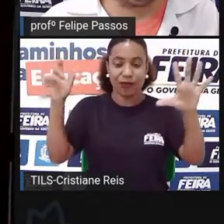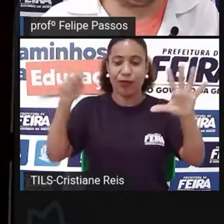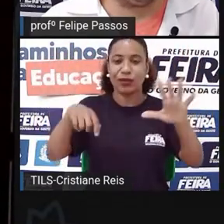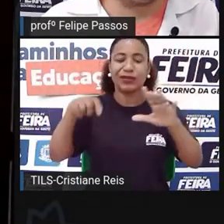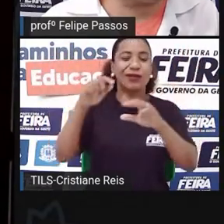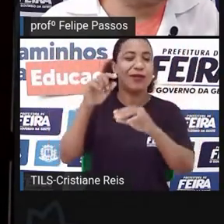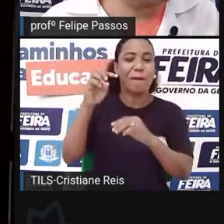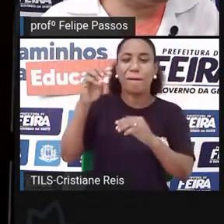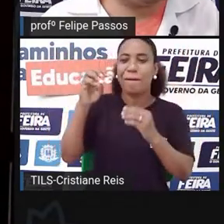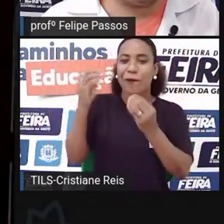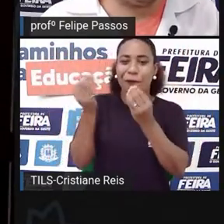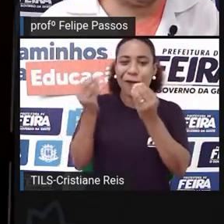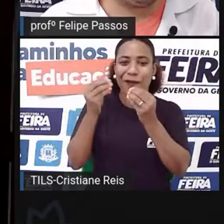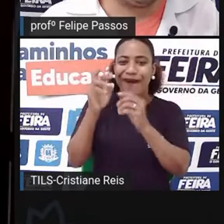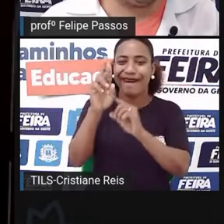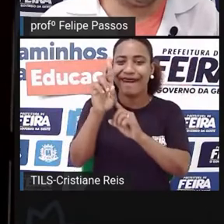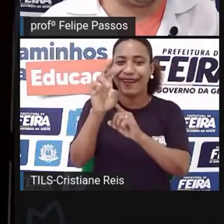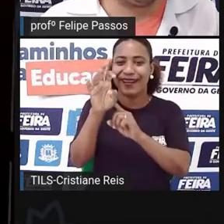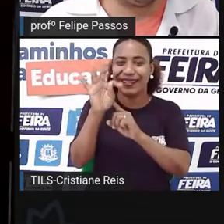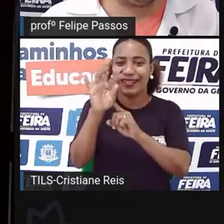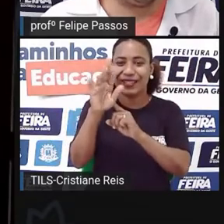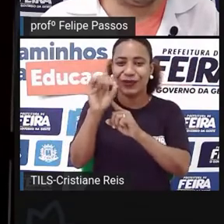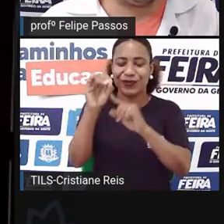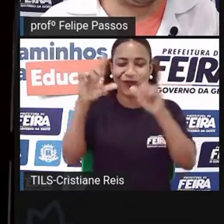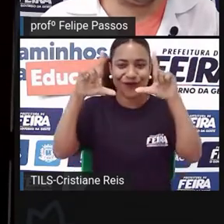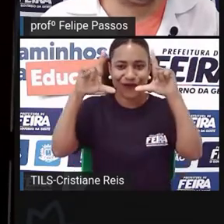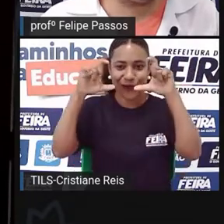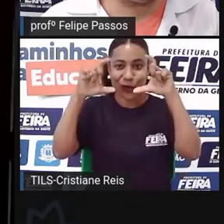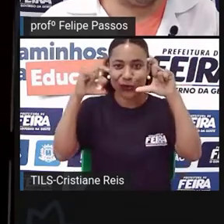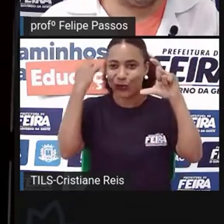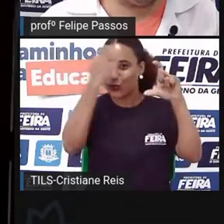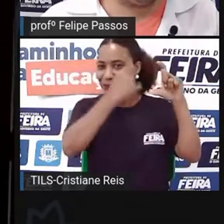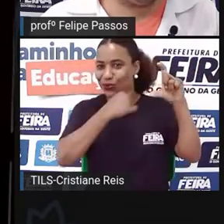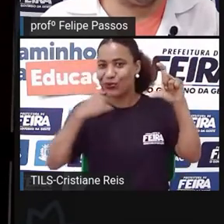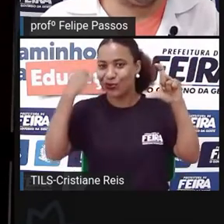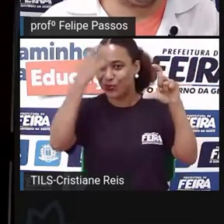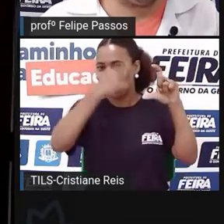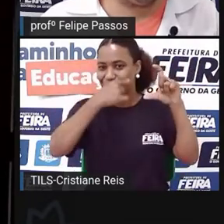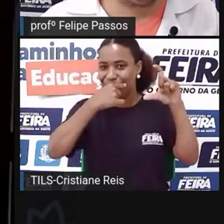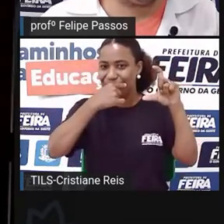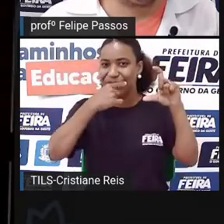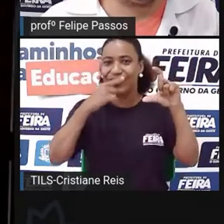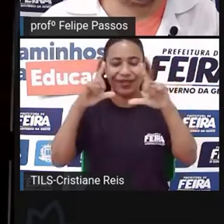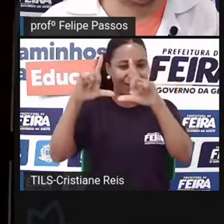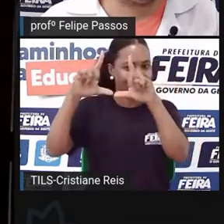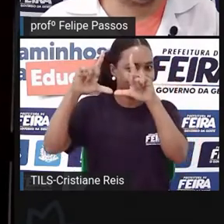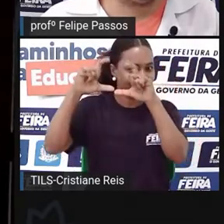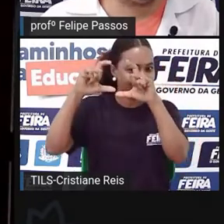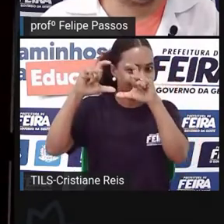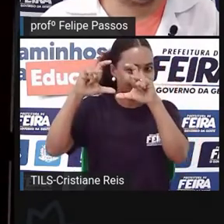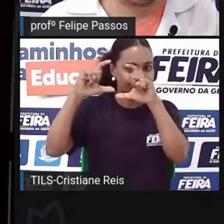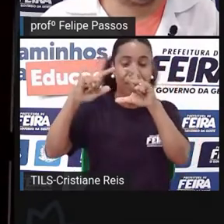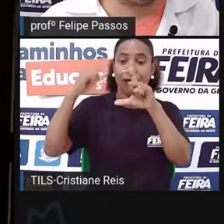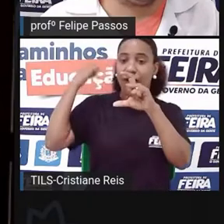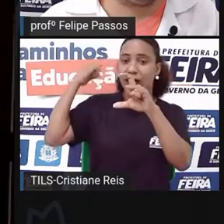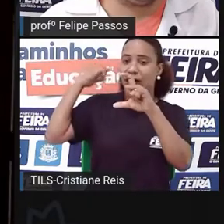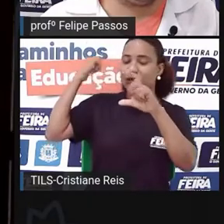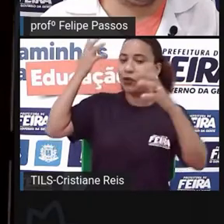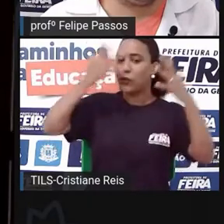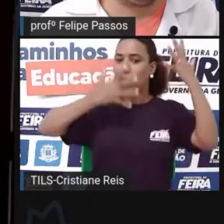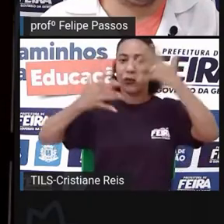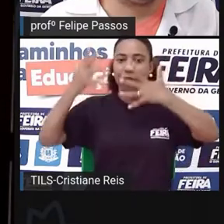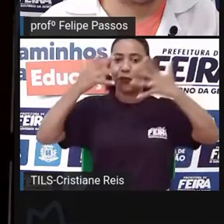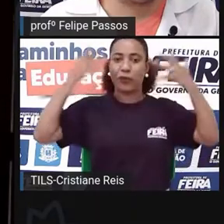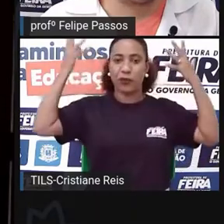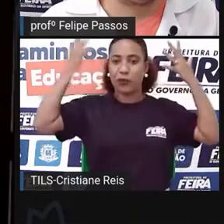às vezes, você faz uma foto para você ver que o fundo fica desfocado. Então, isso quer dizer que o diafragma está aberto. Se o fundo está focado,